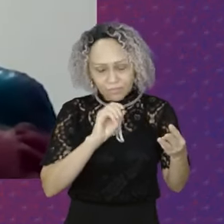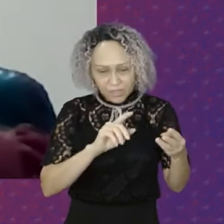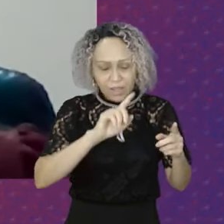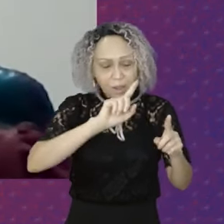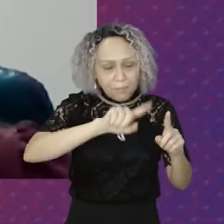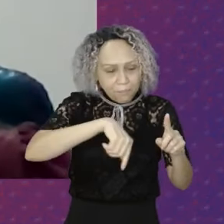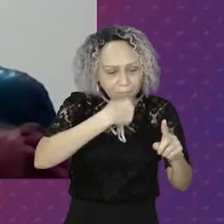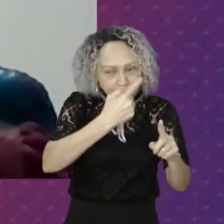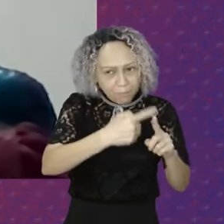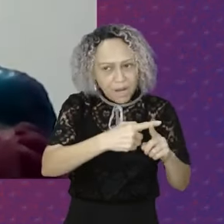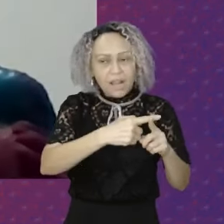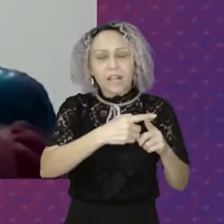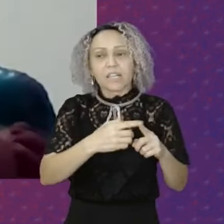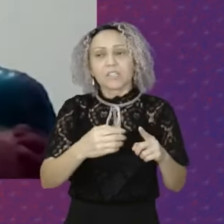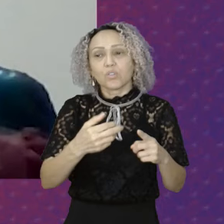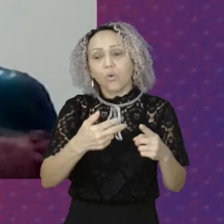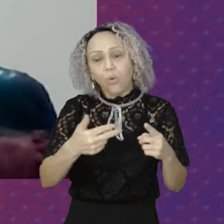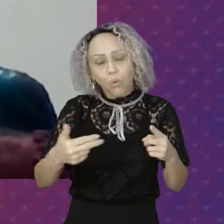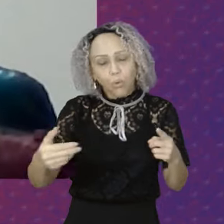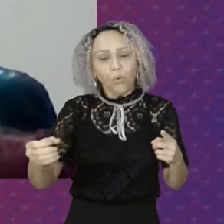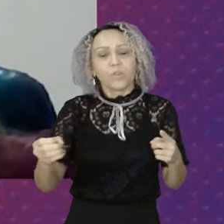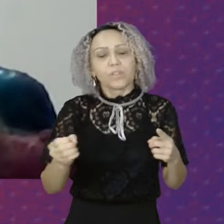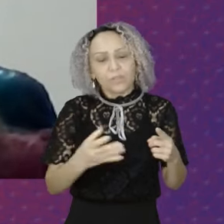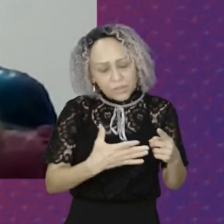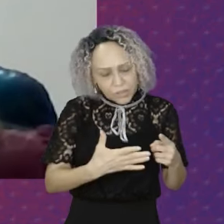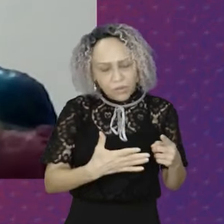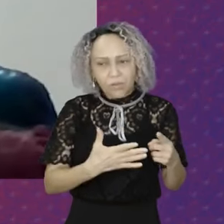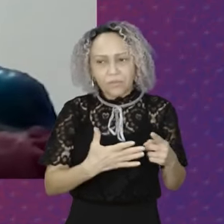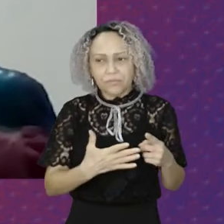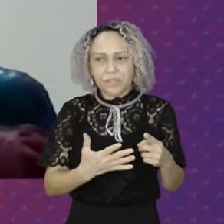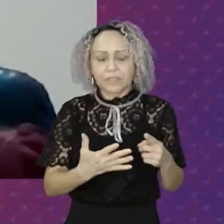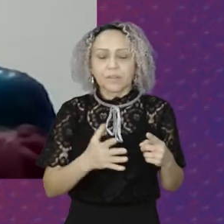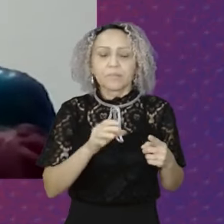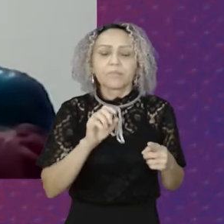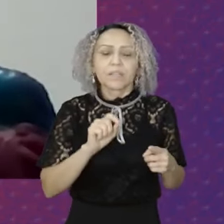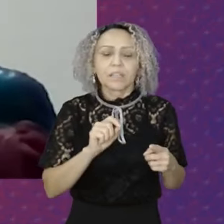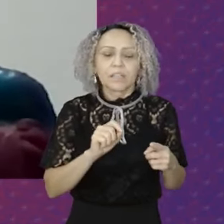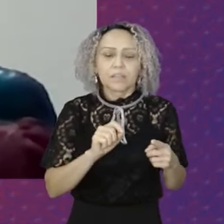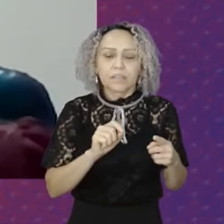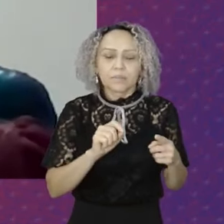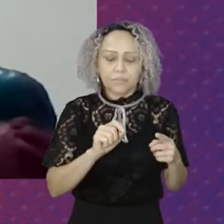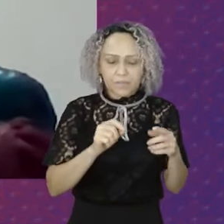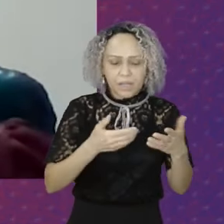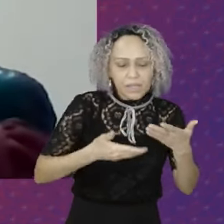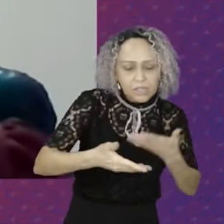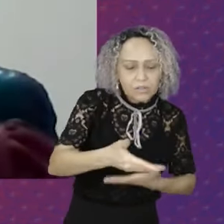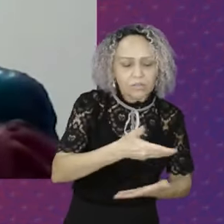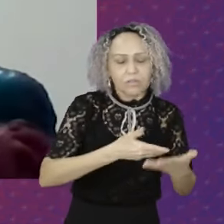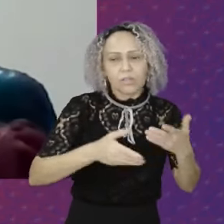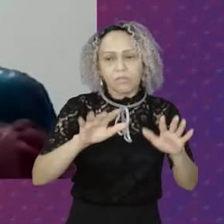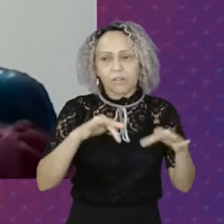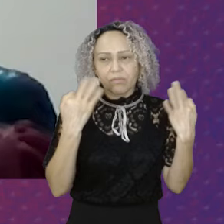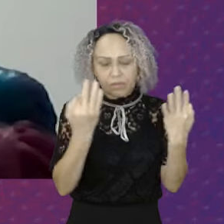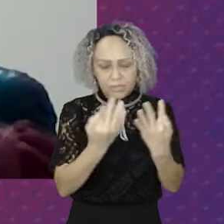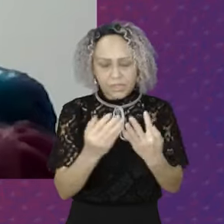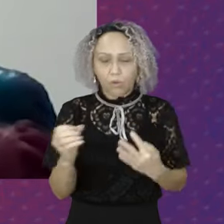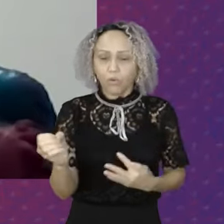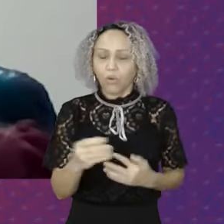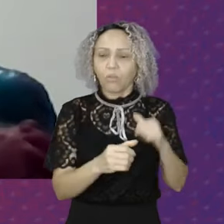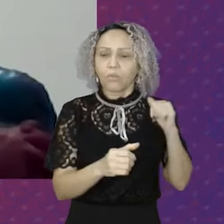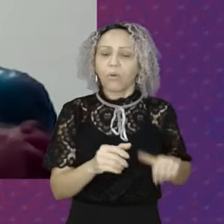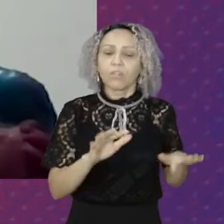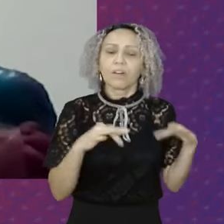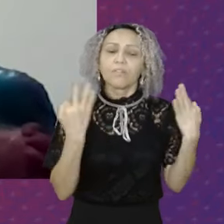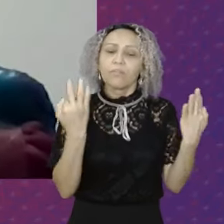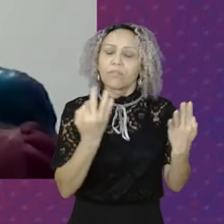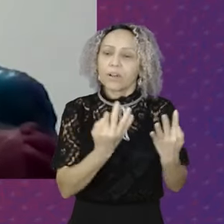Entendendo Melhor Do programa Para ir também Dialogando com as Famílias beneficiárias Então O novo Bolsa Família Ele volta